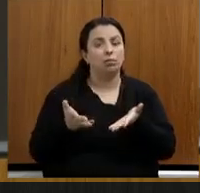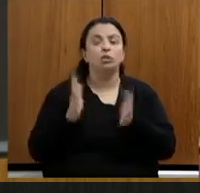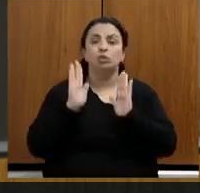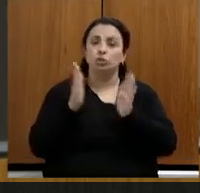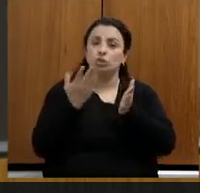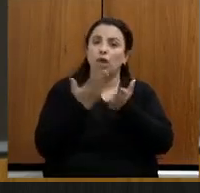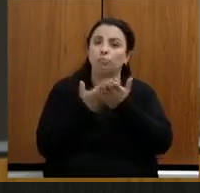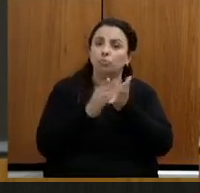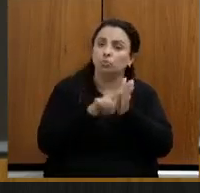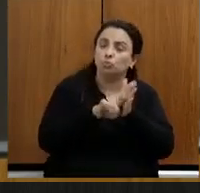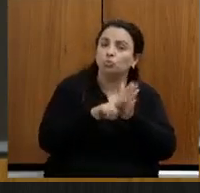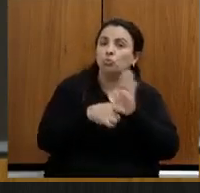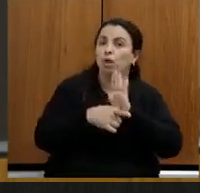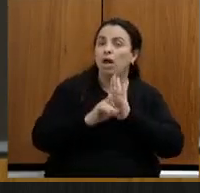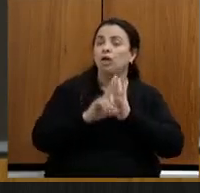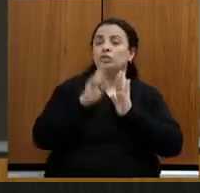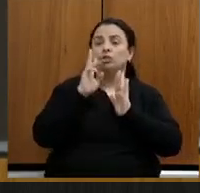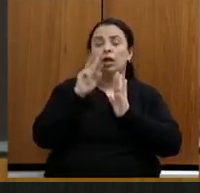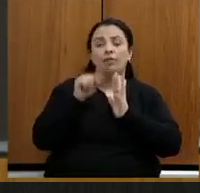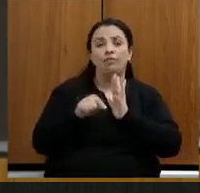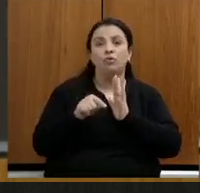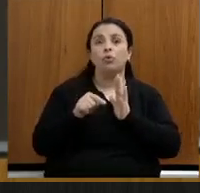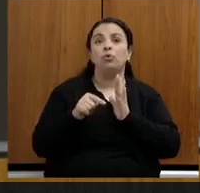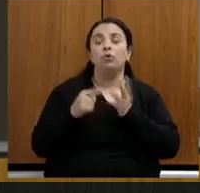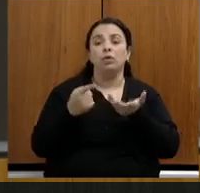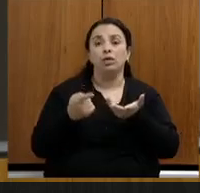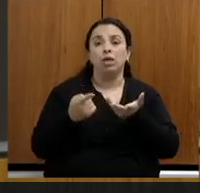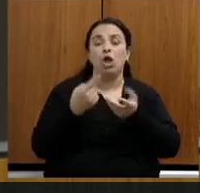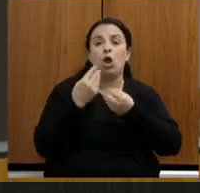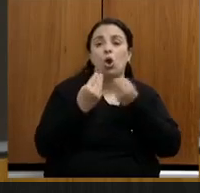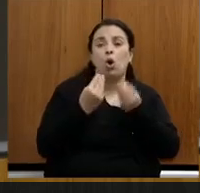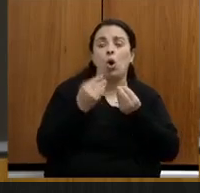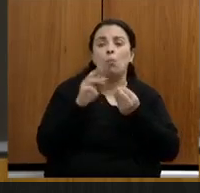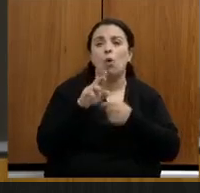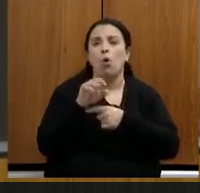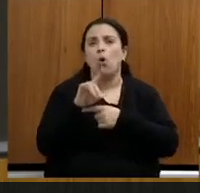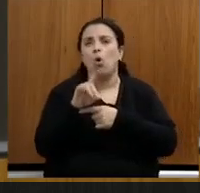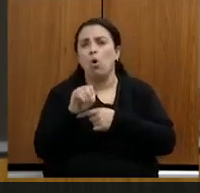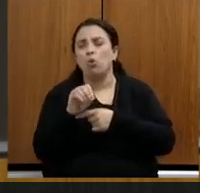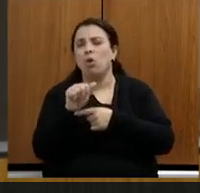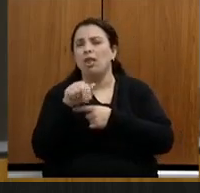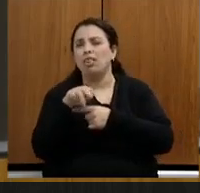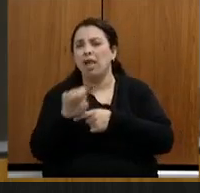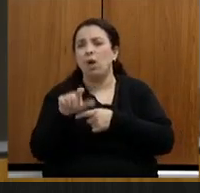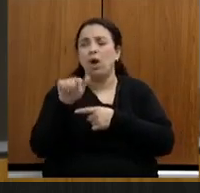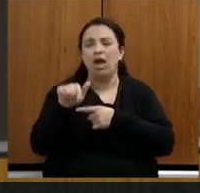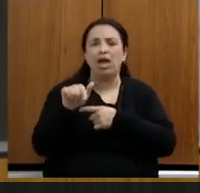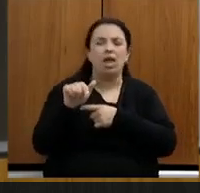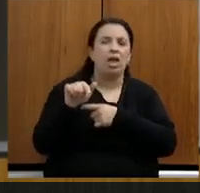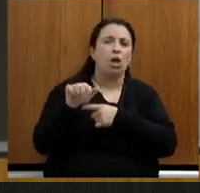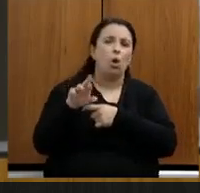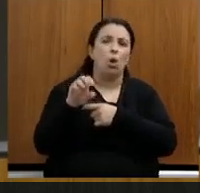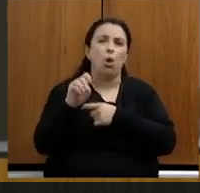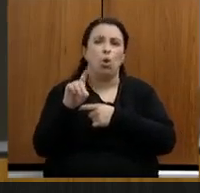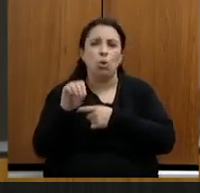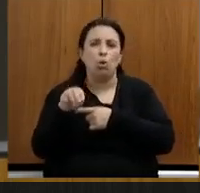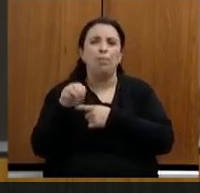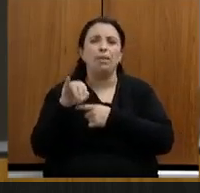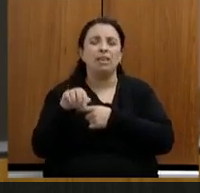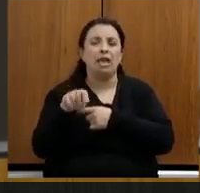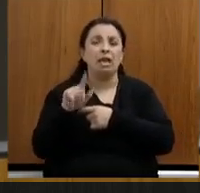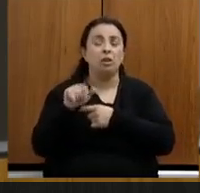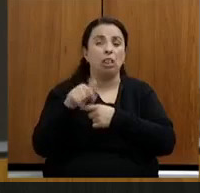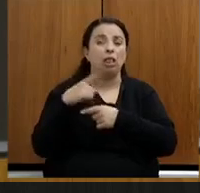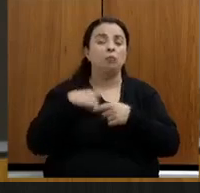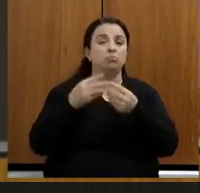necessidade de tê-los o rodo minério ou o rodo anel tem forte impacto desde a questão ambiental à questão